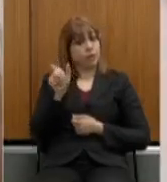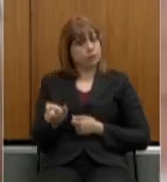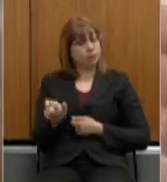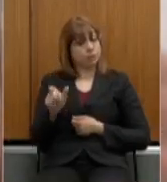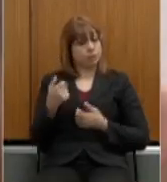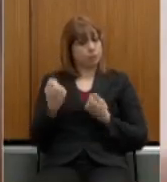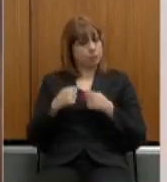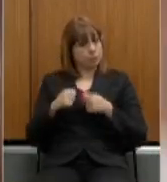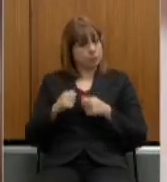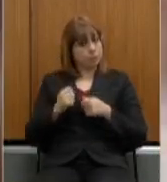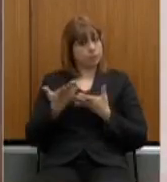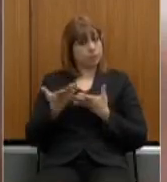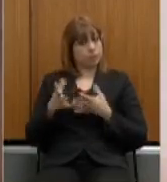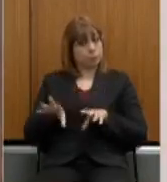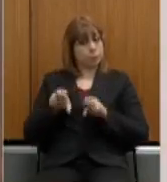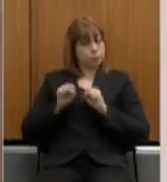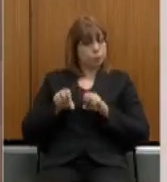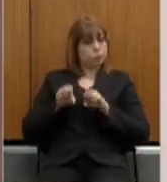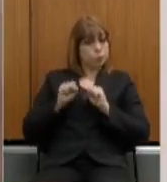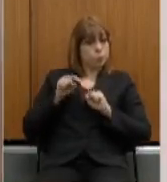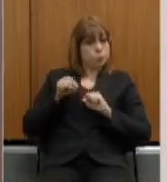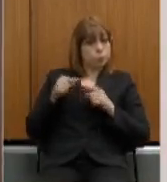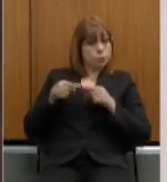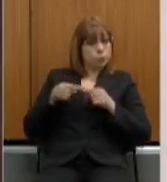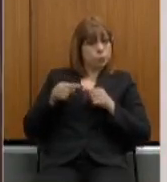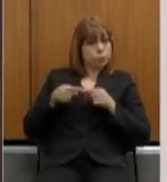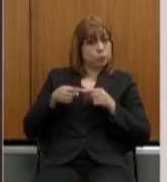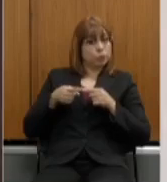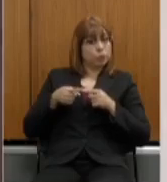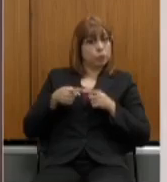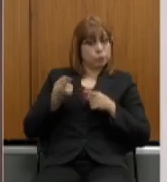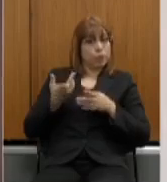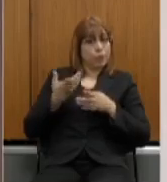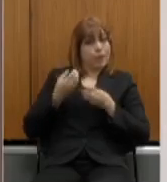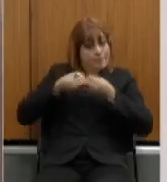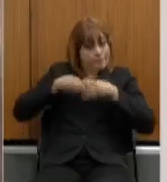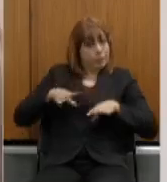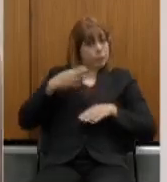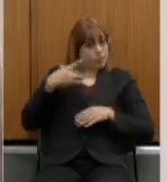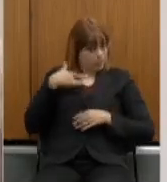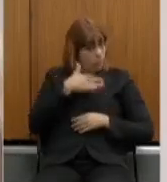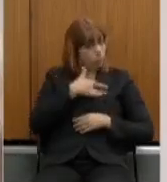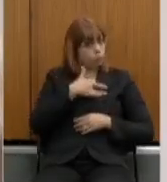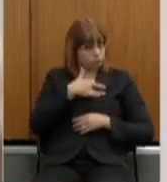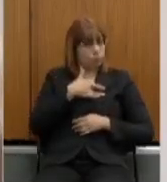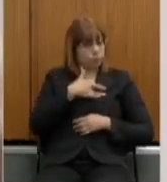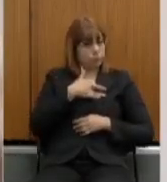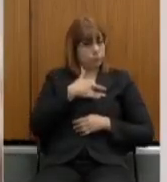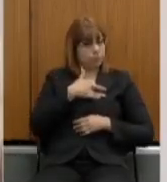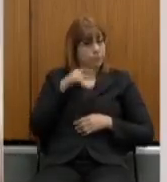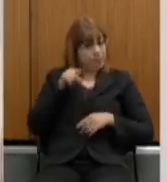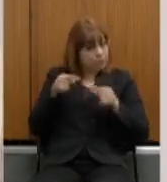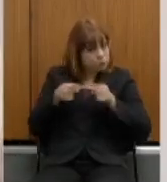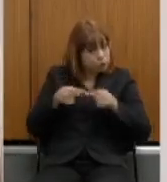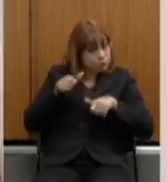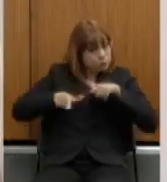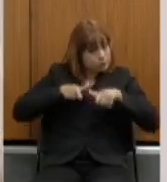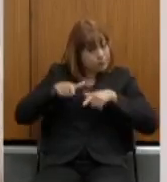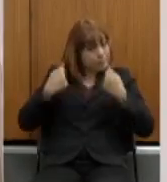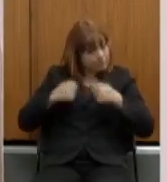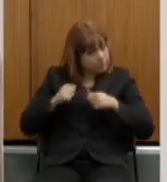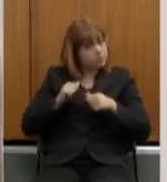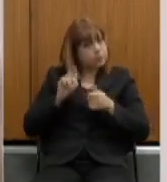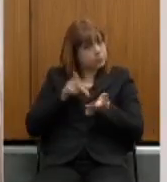exposta e estando, tendo um prejuízo à saúde, né? É que a atividade dela seja uma